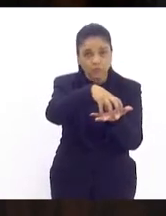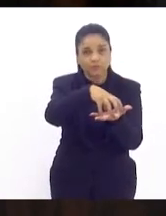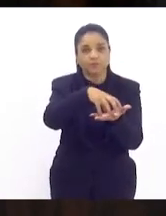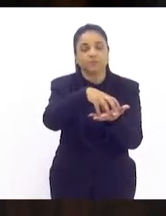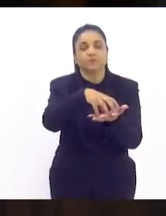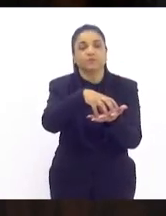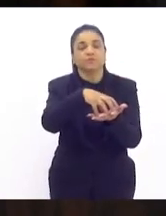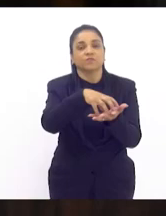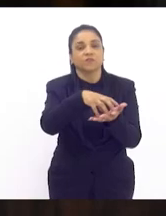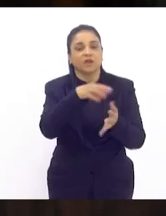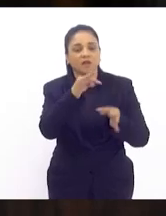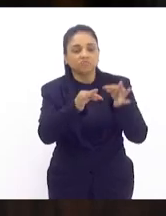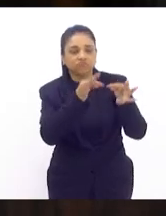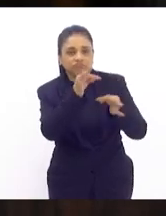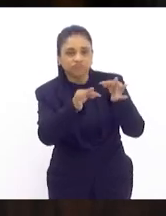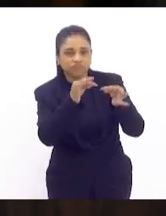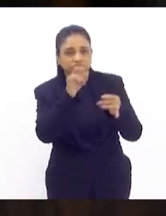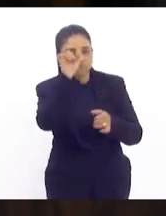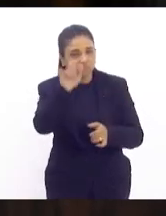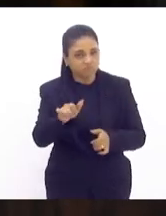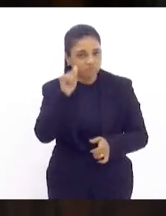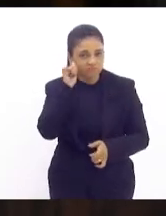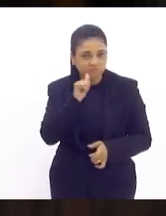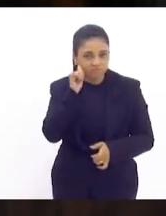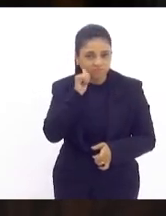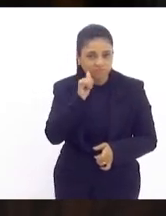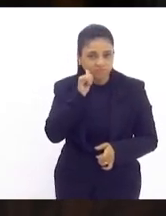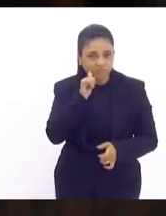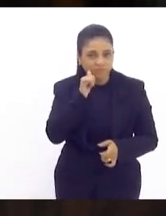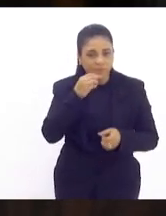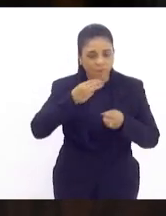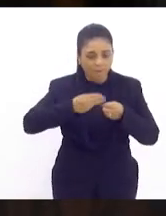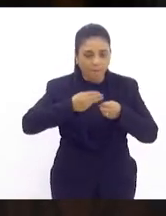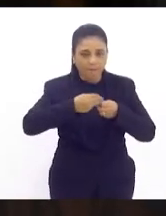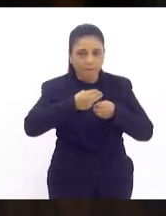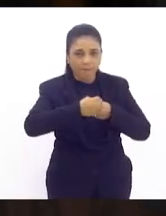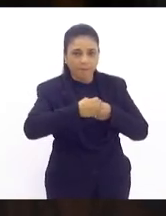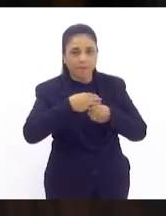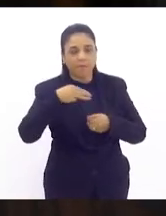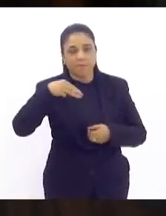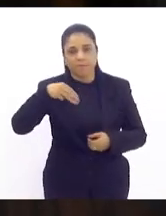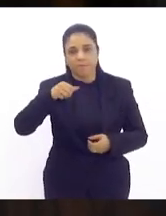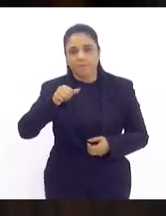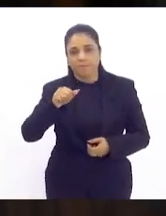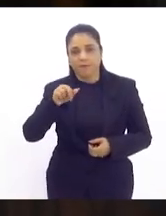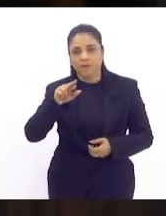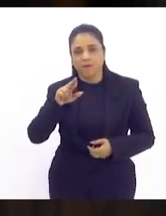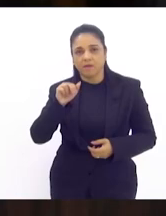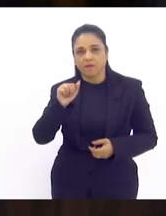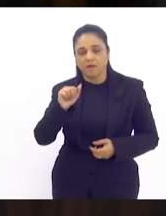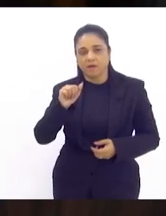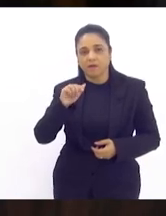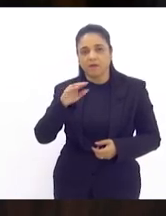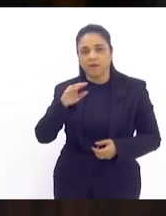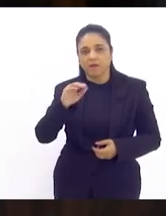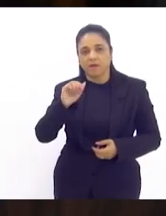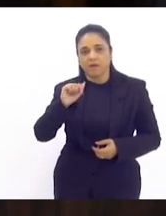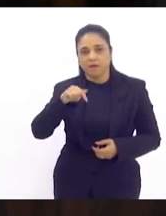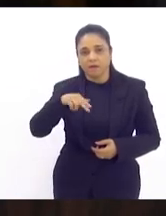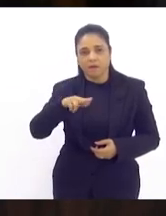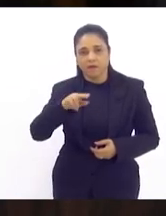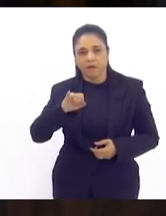atendimento a mulher no bairro Marapicu em Nova Iguaçu parecer